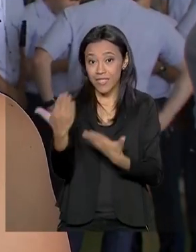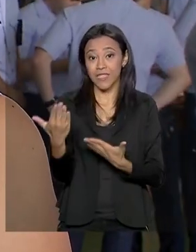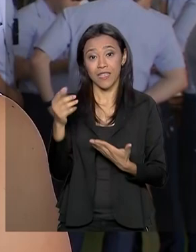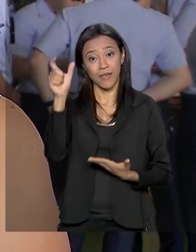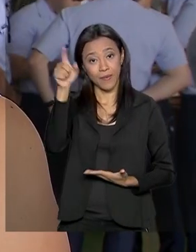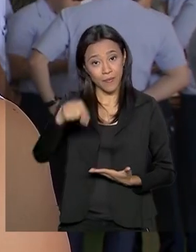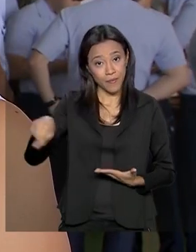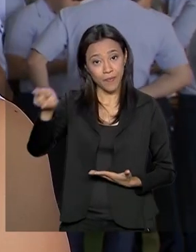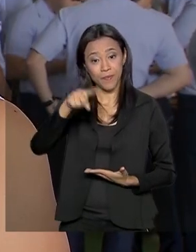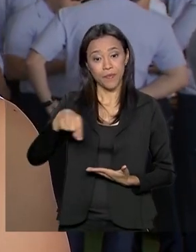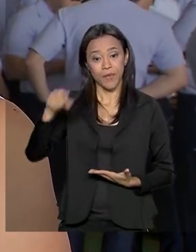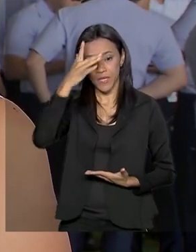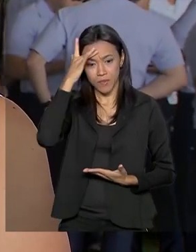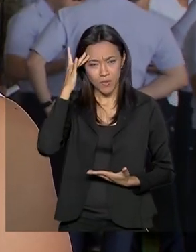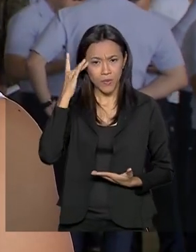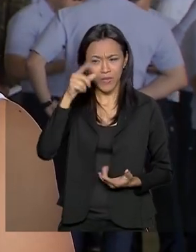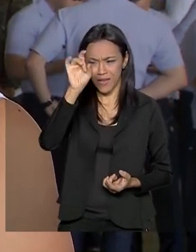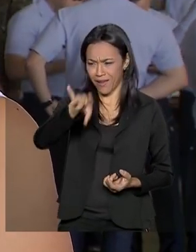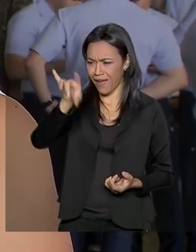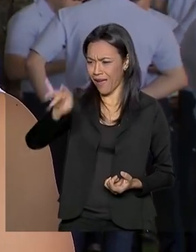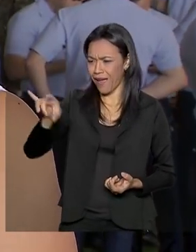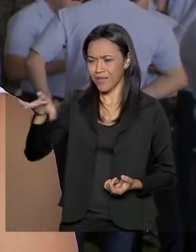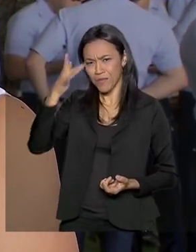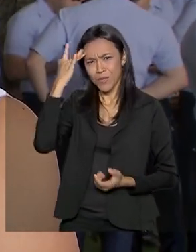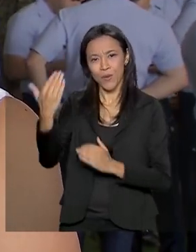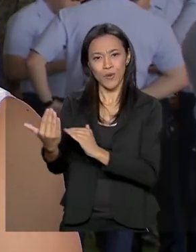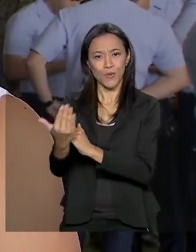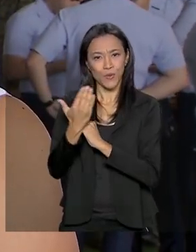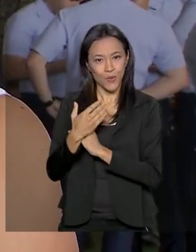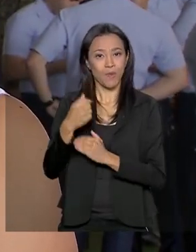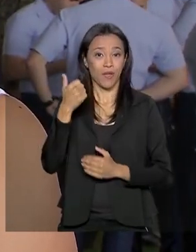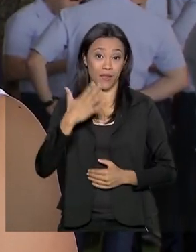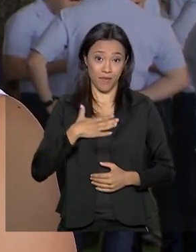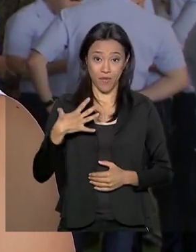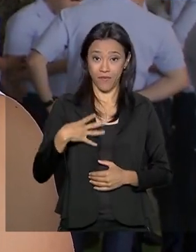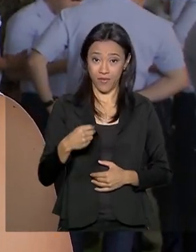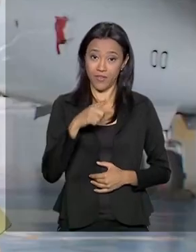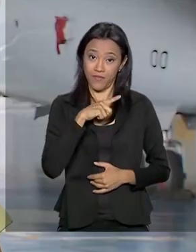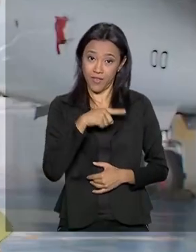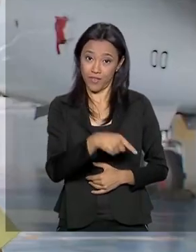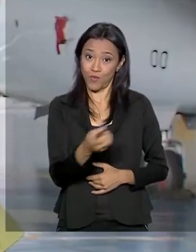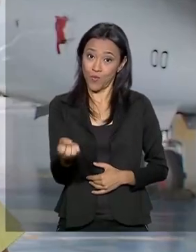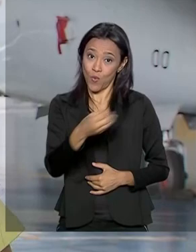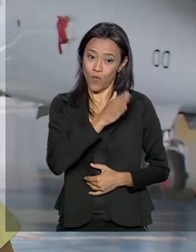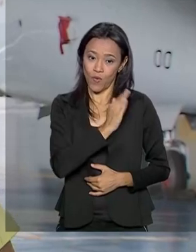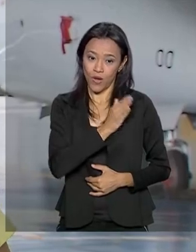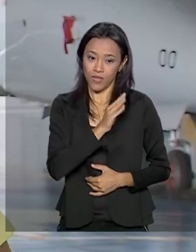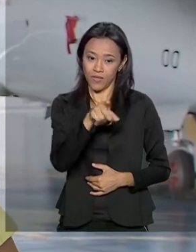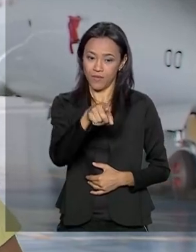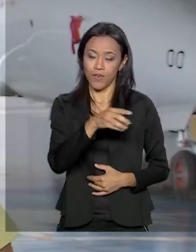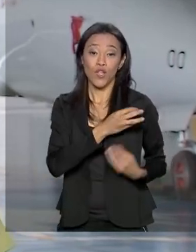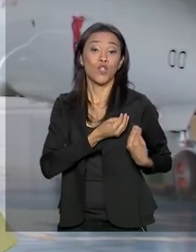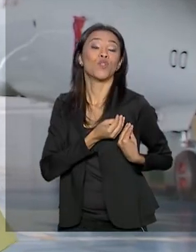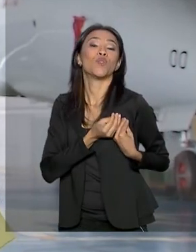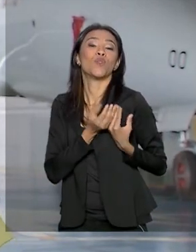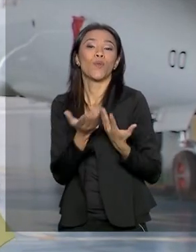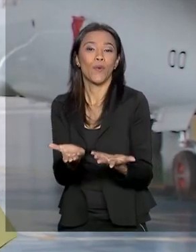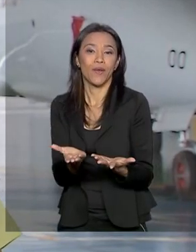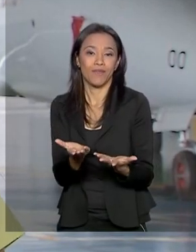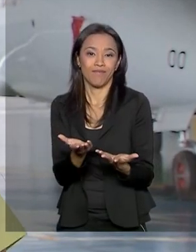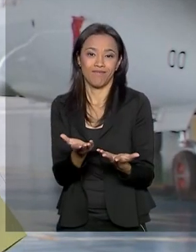que estão aqui, cada um colaborou um pouquinho para que ela tivesse um novo órgão. Doe órgão salve vidas.